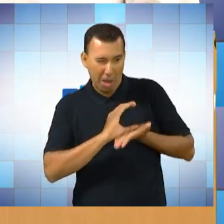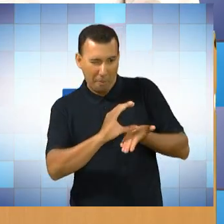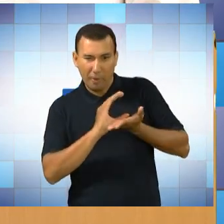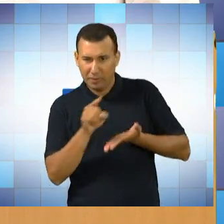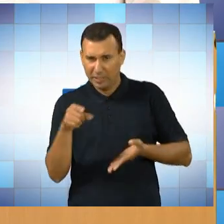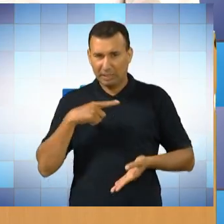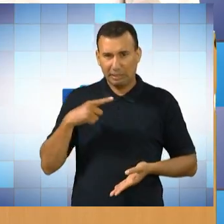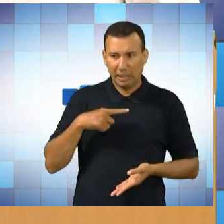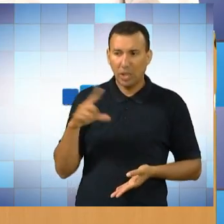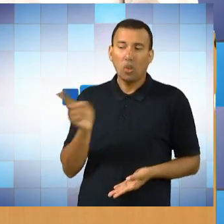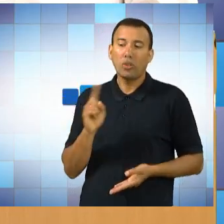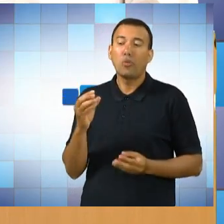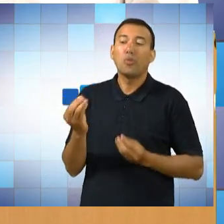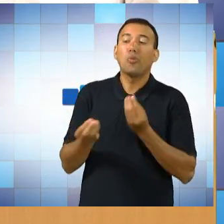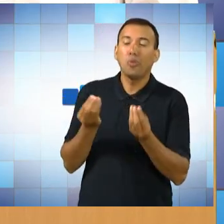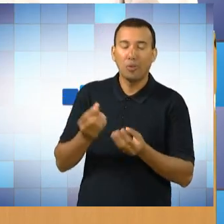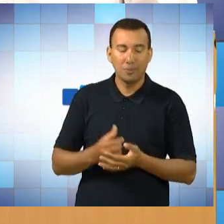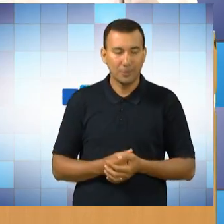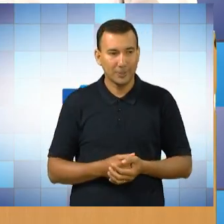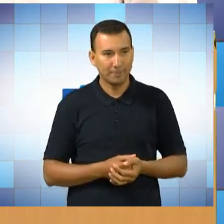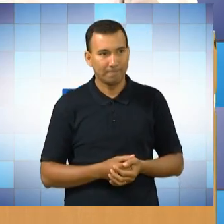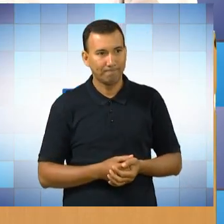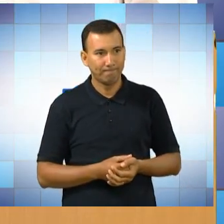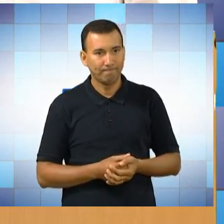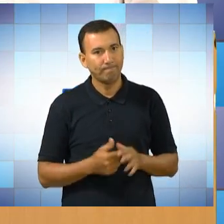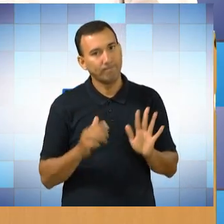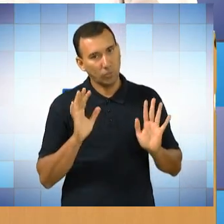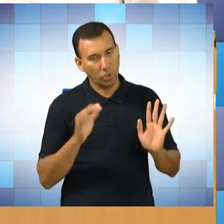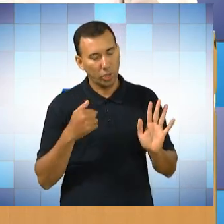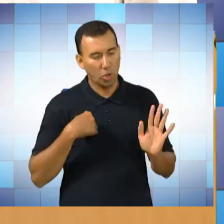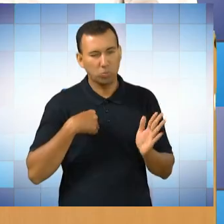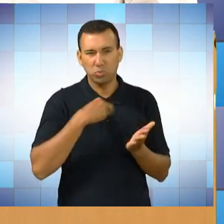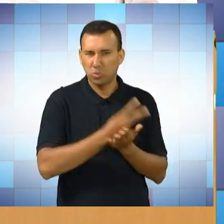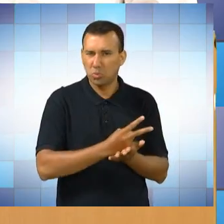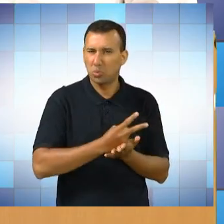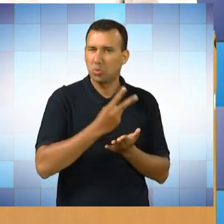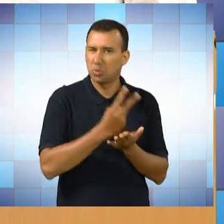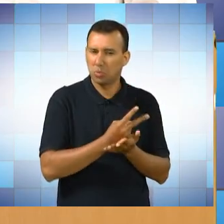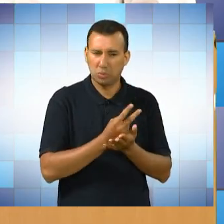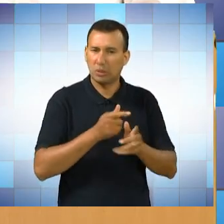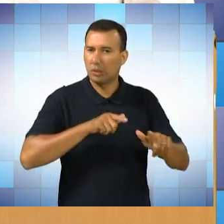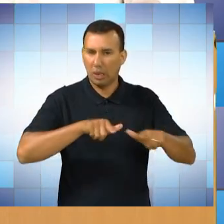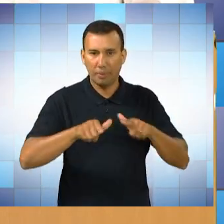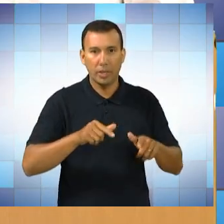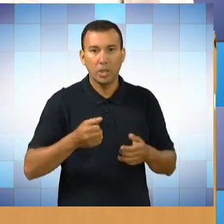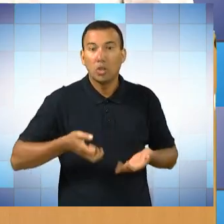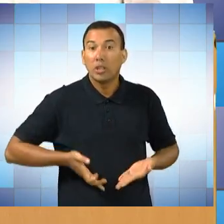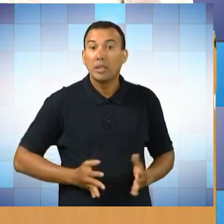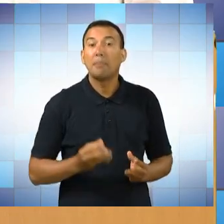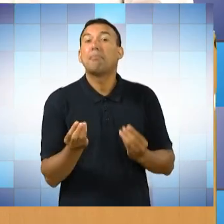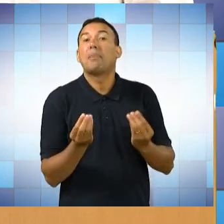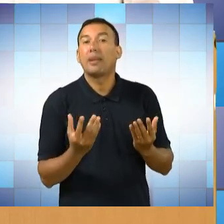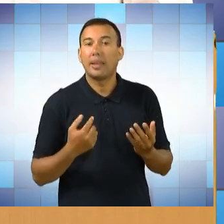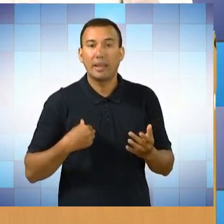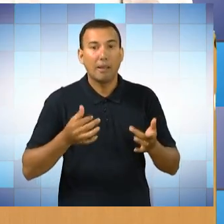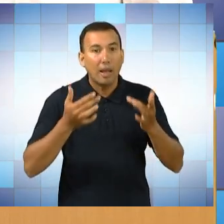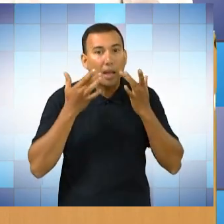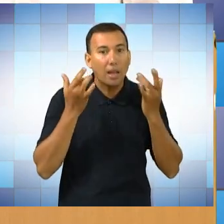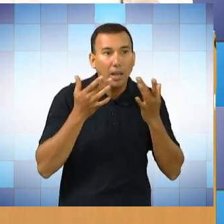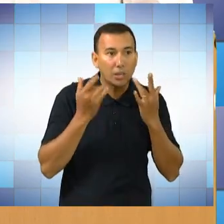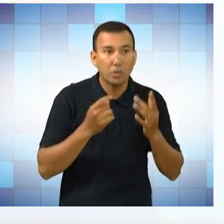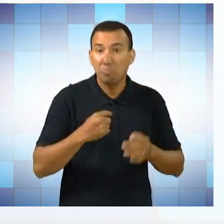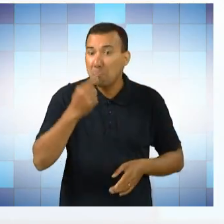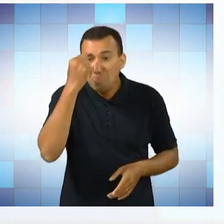de teatro, dá para viver? Eu sou uma perseverante, uma guerreira. Eu nasci para fazer arte, eu não consigo